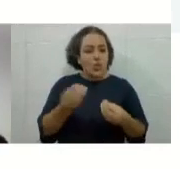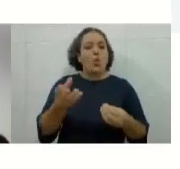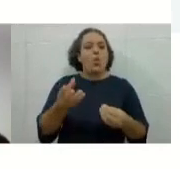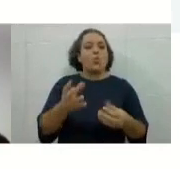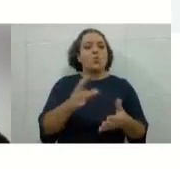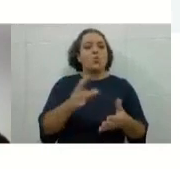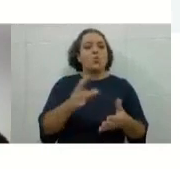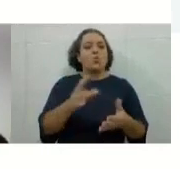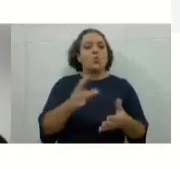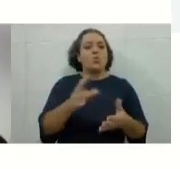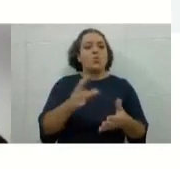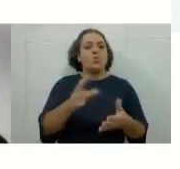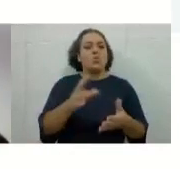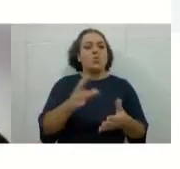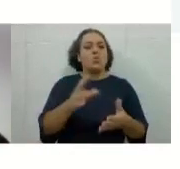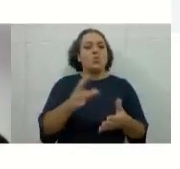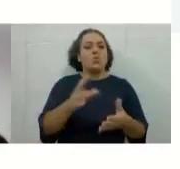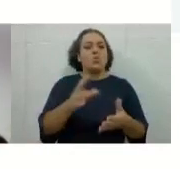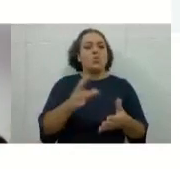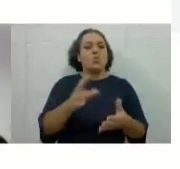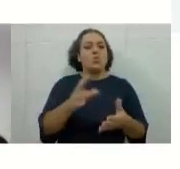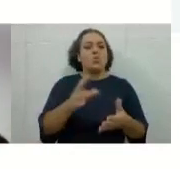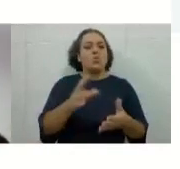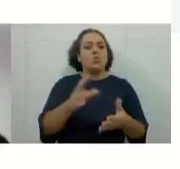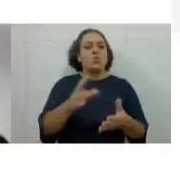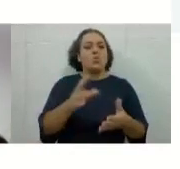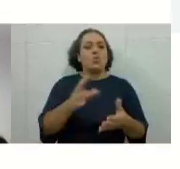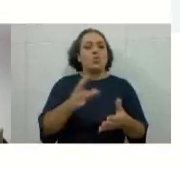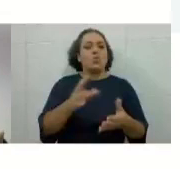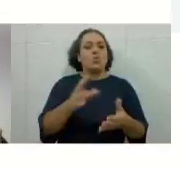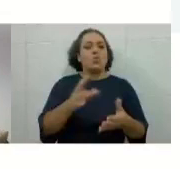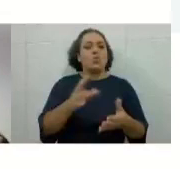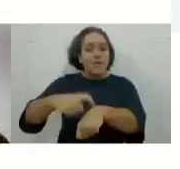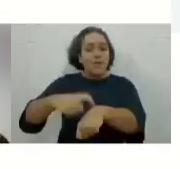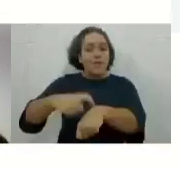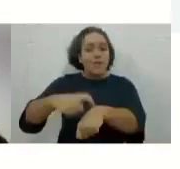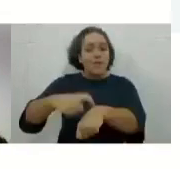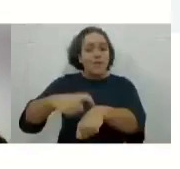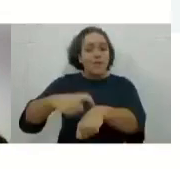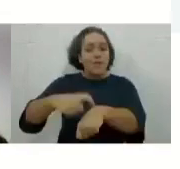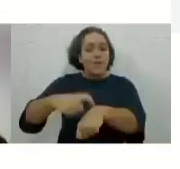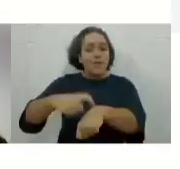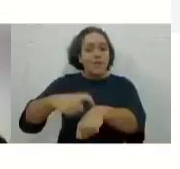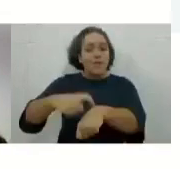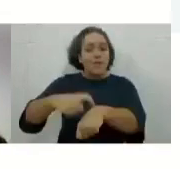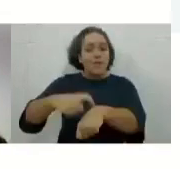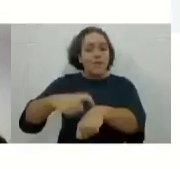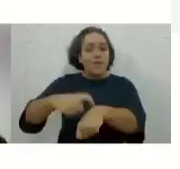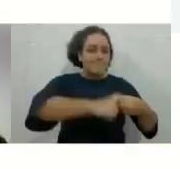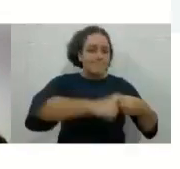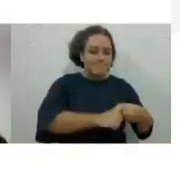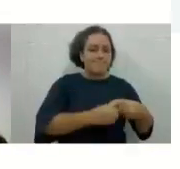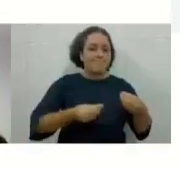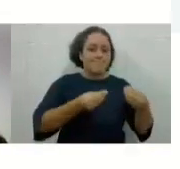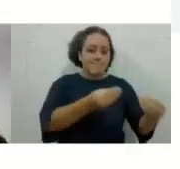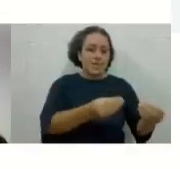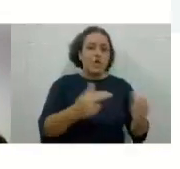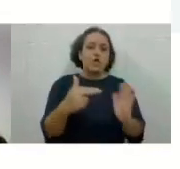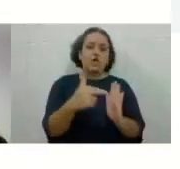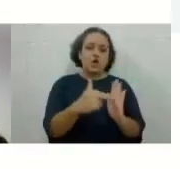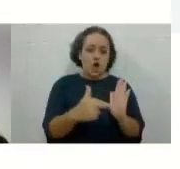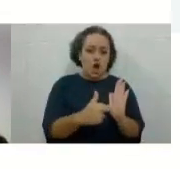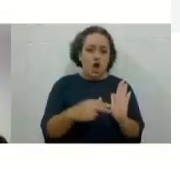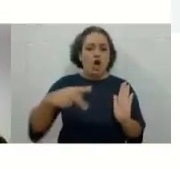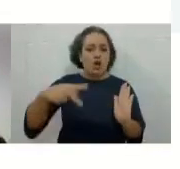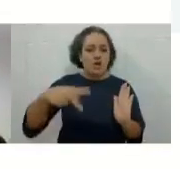vai ter atribuído nota e, portanto, vocês saberão se vocês conseguiram 60% da nota